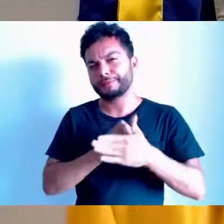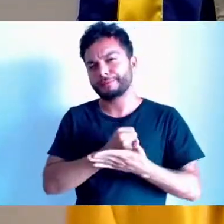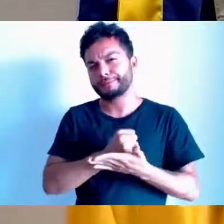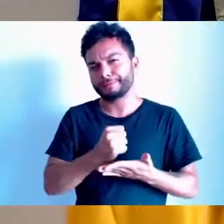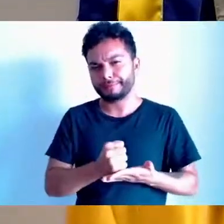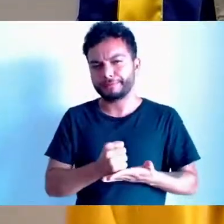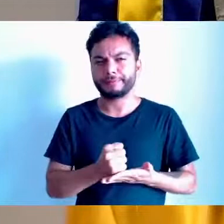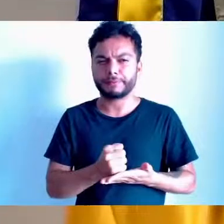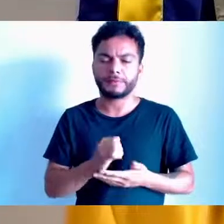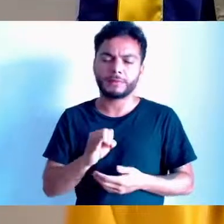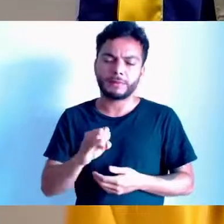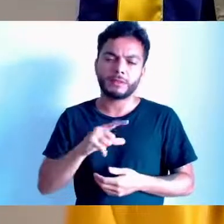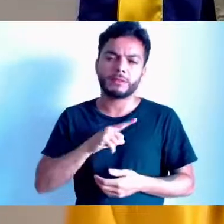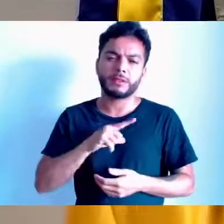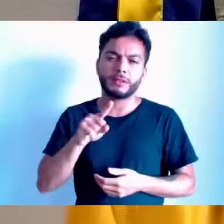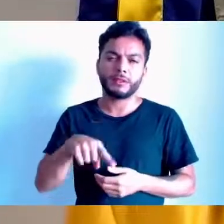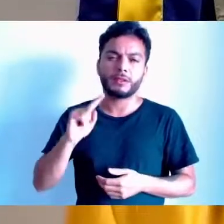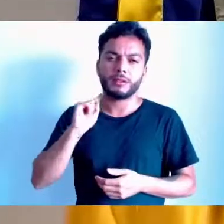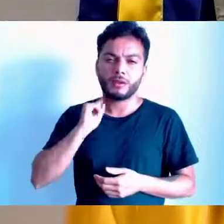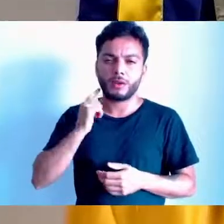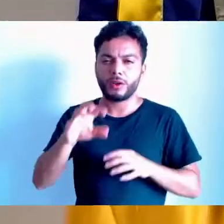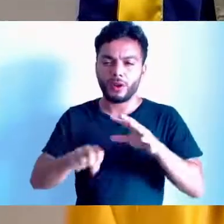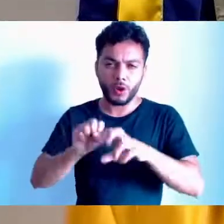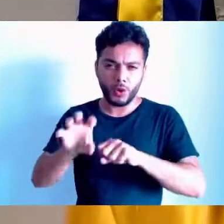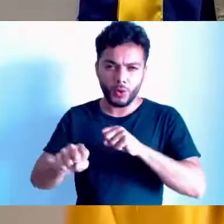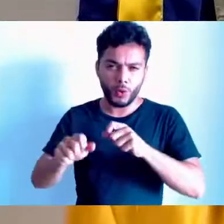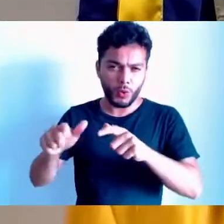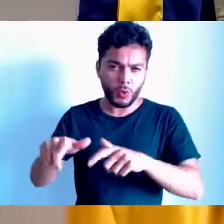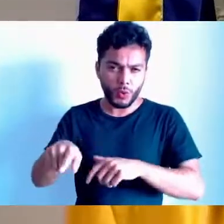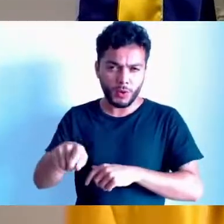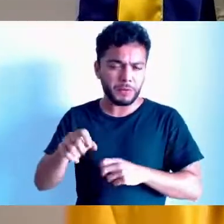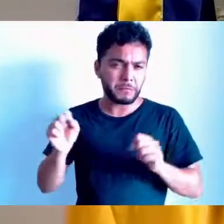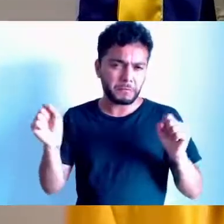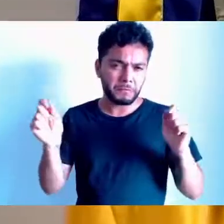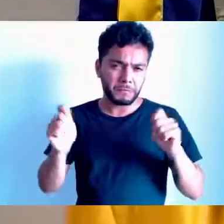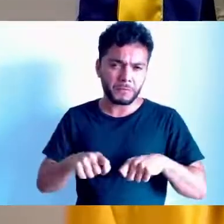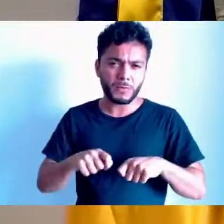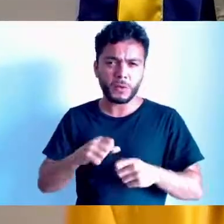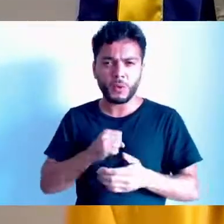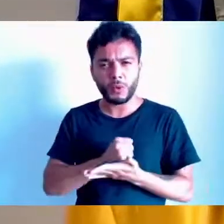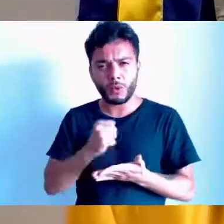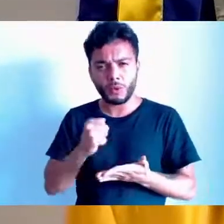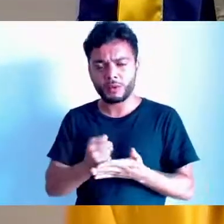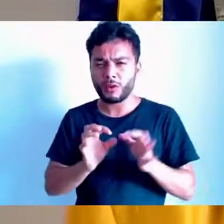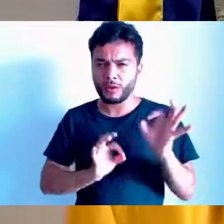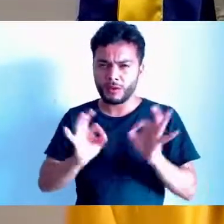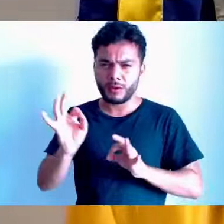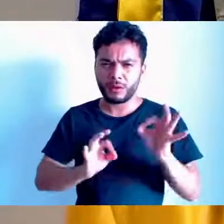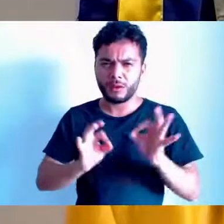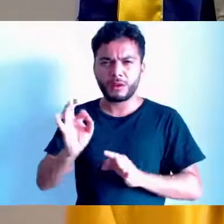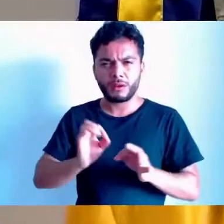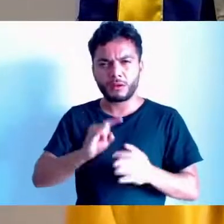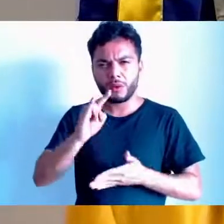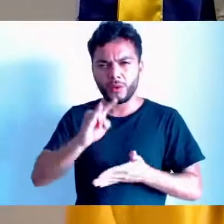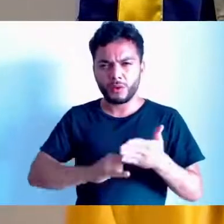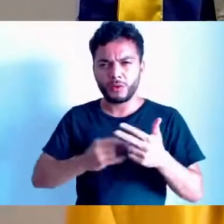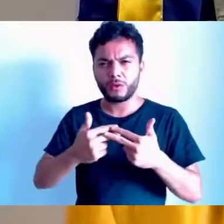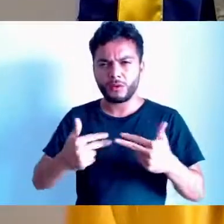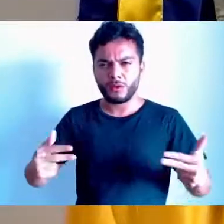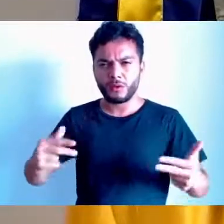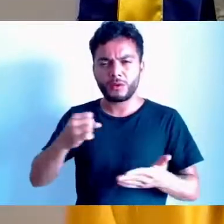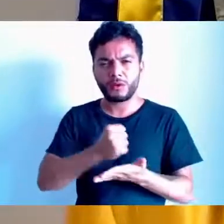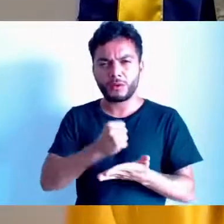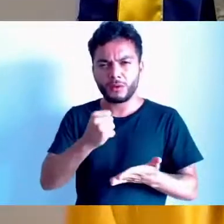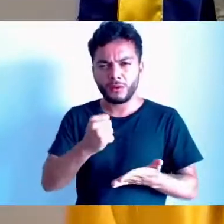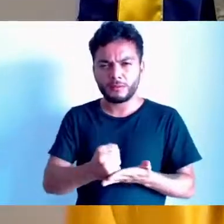coleta de lixo, a nova licitação, já pode contratar, agiliza o contrato, já foi semana passada, disseram por que não está